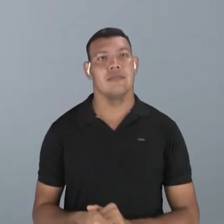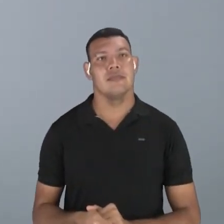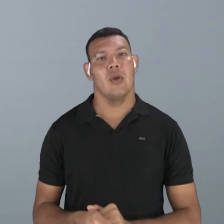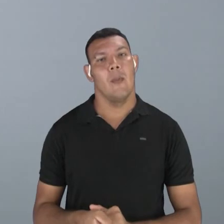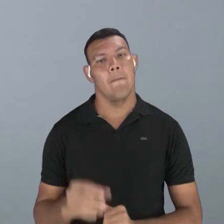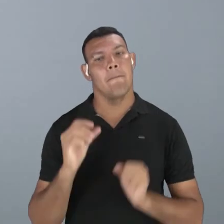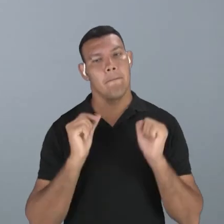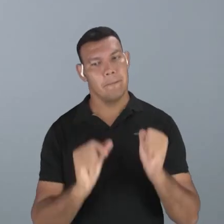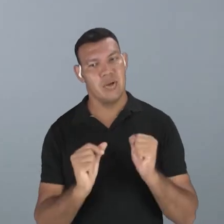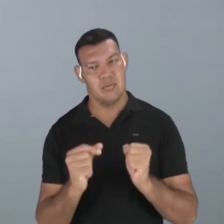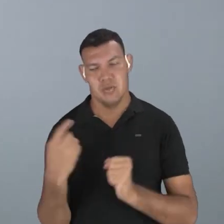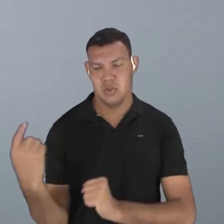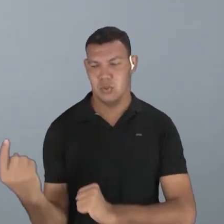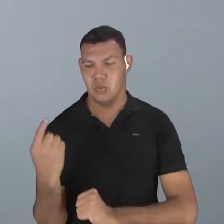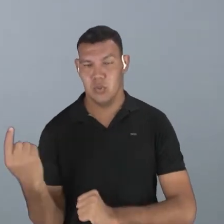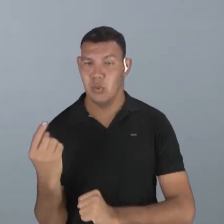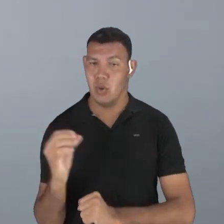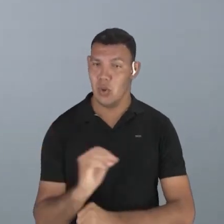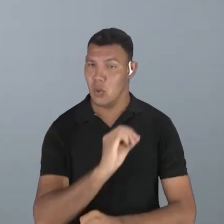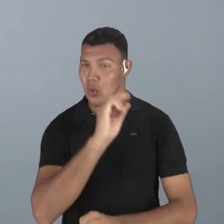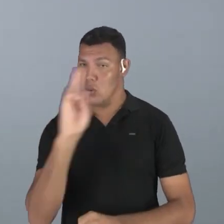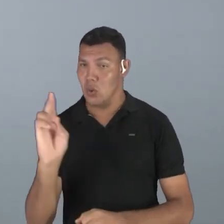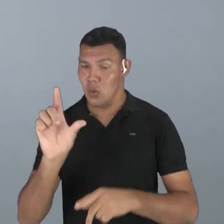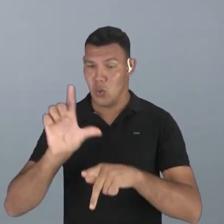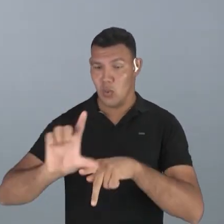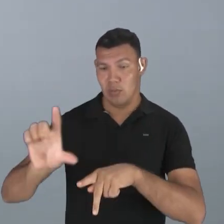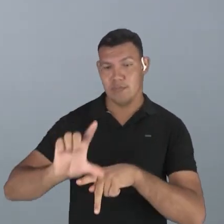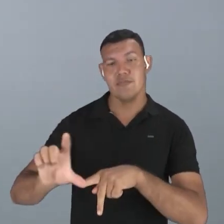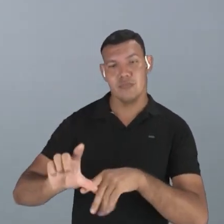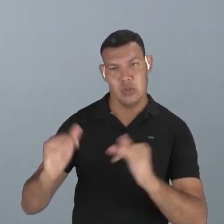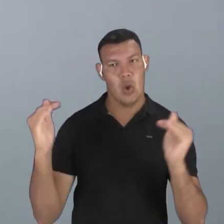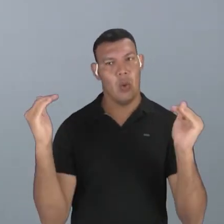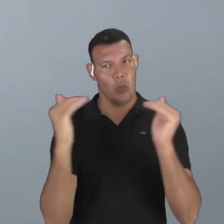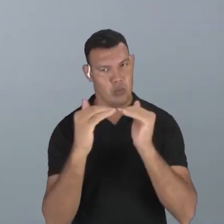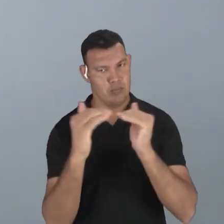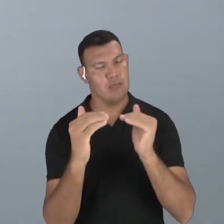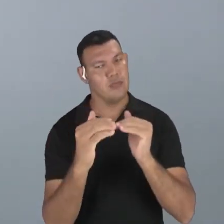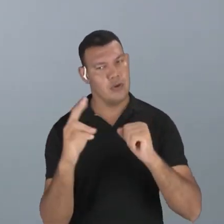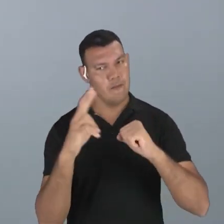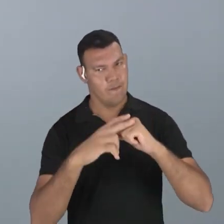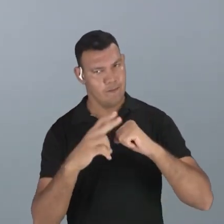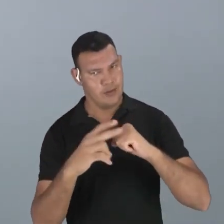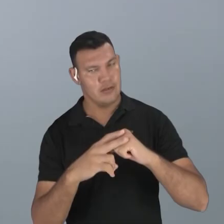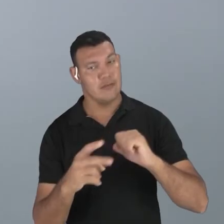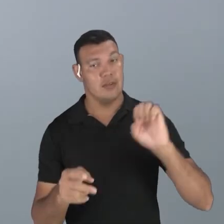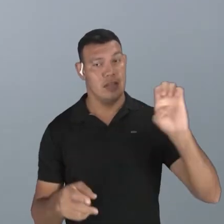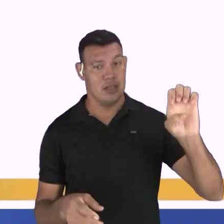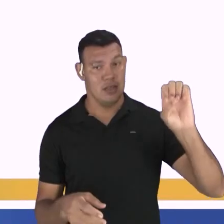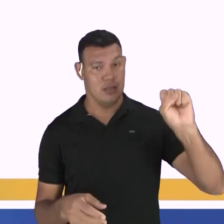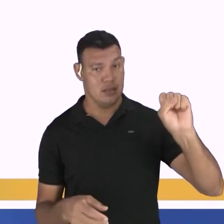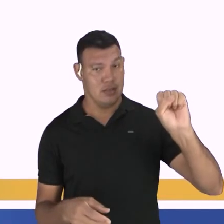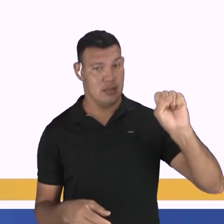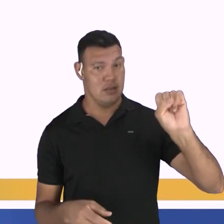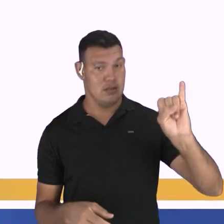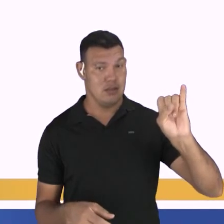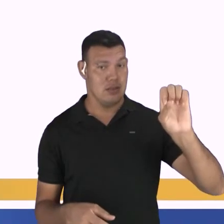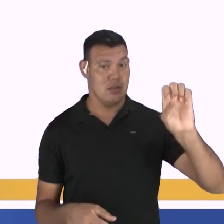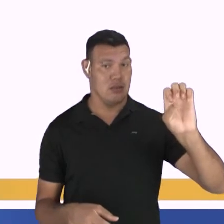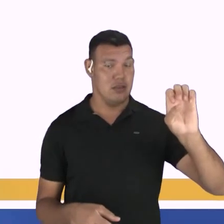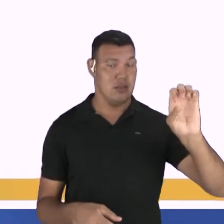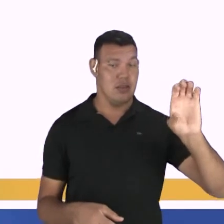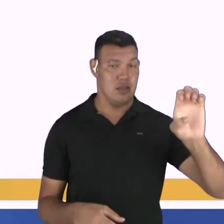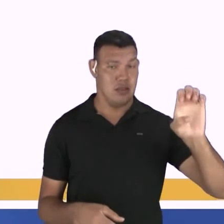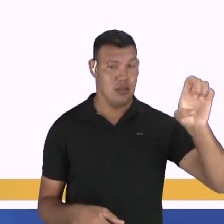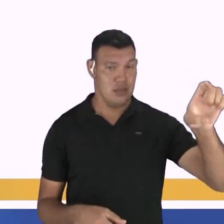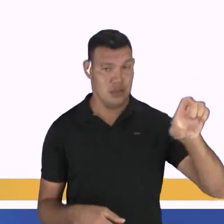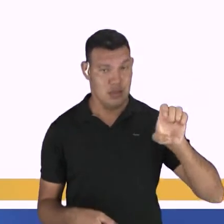se trata do sujeito. Está no plural porque está concordando com a forma verbal. Existem. E por que não é a